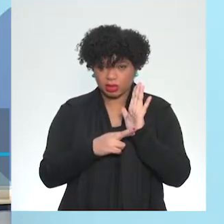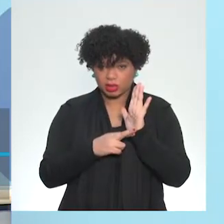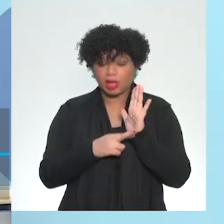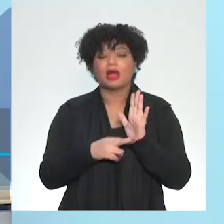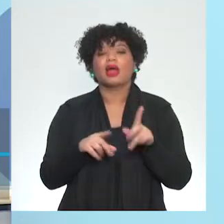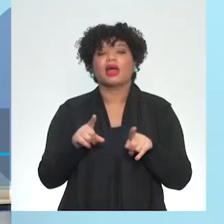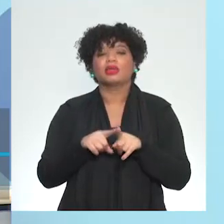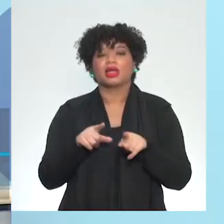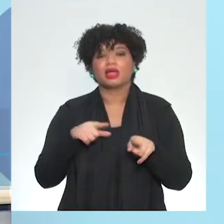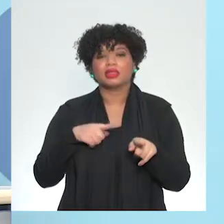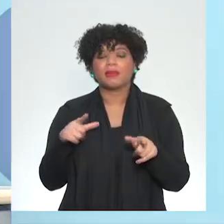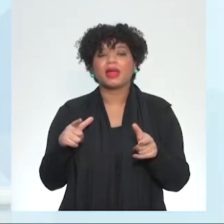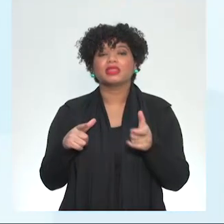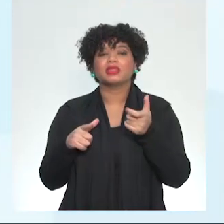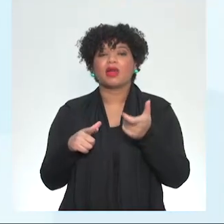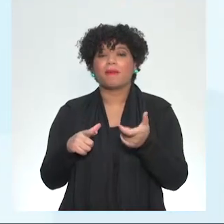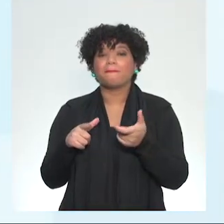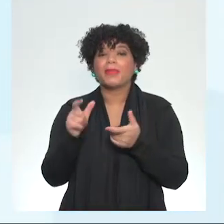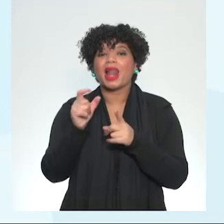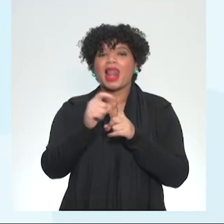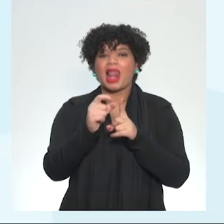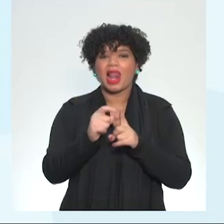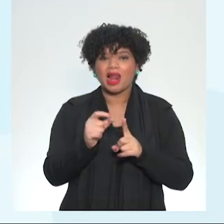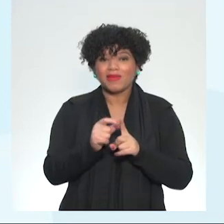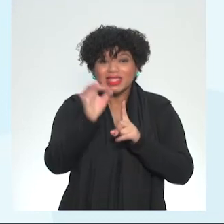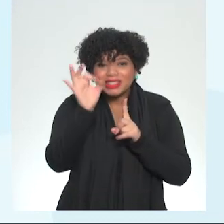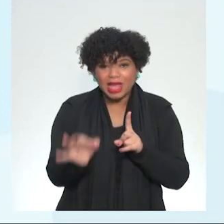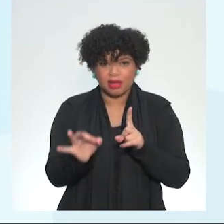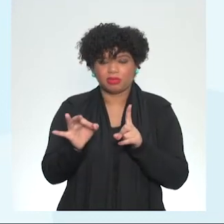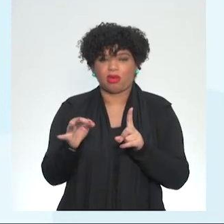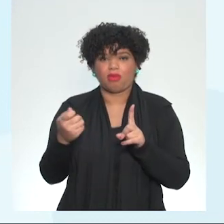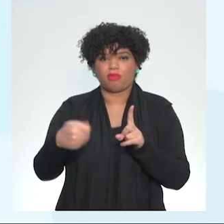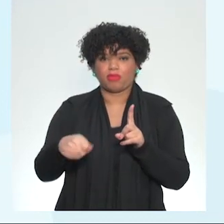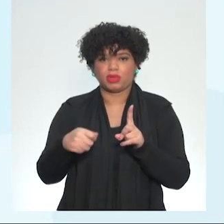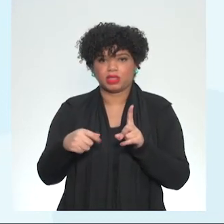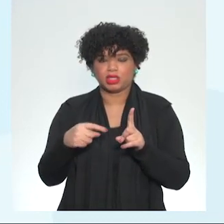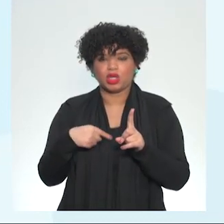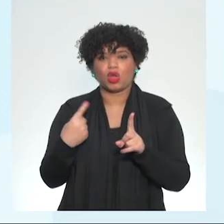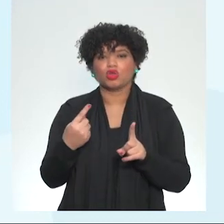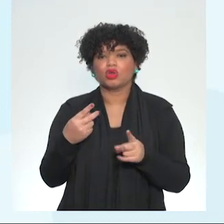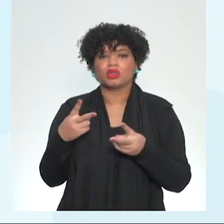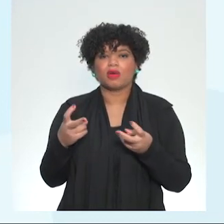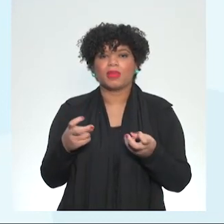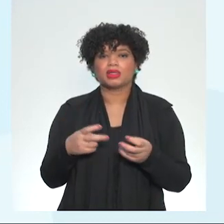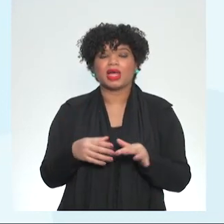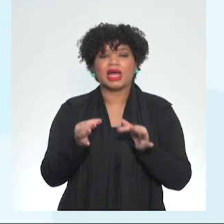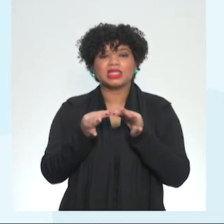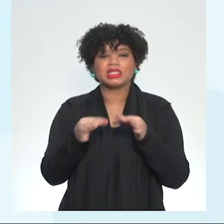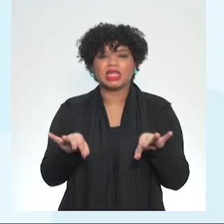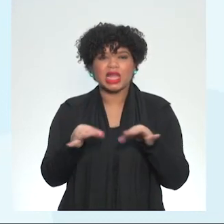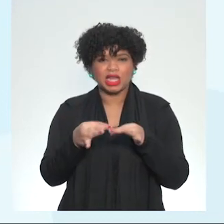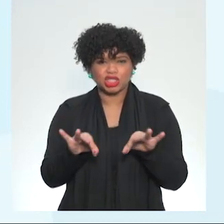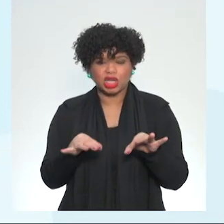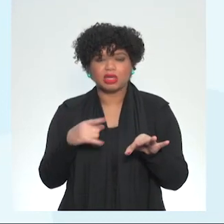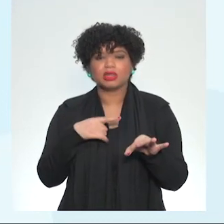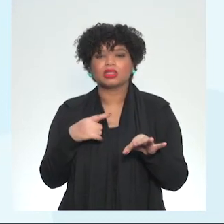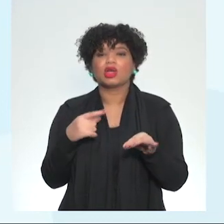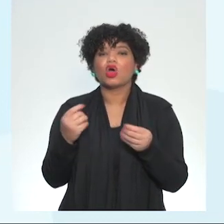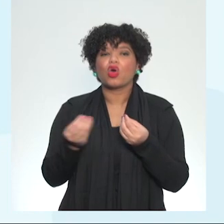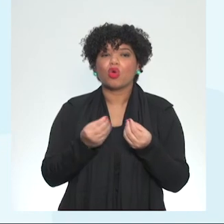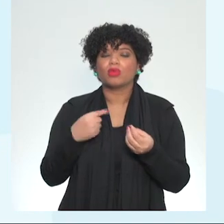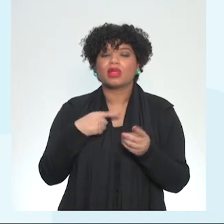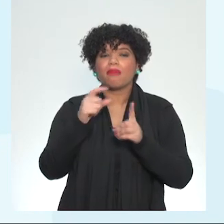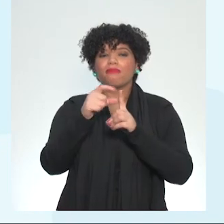E semânticas, no caso, são de palavras-chave. Essa semântica, a gente pode reduzir aí essas sintáticas e semânticas para palavras